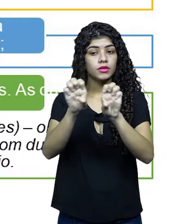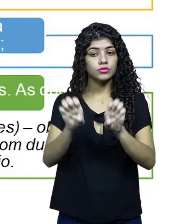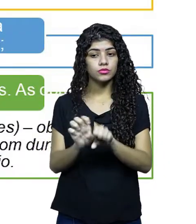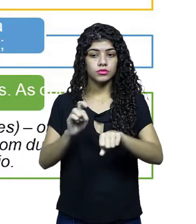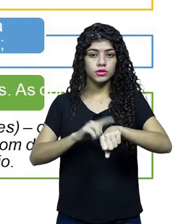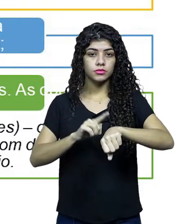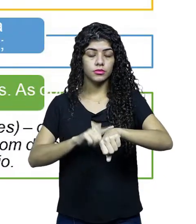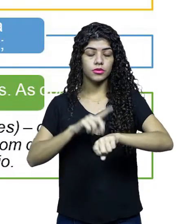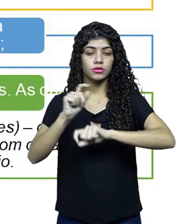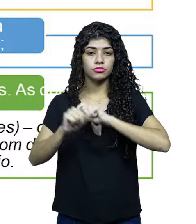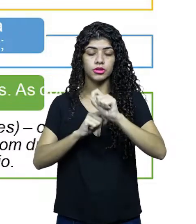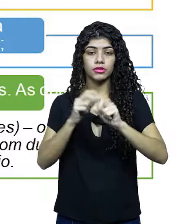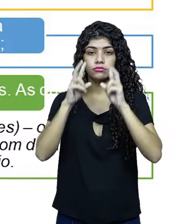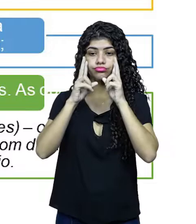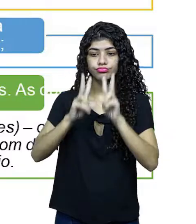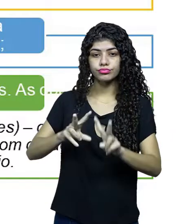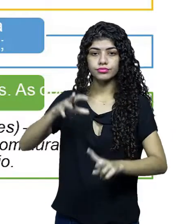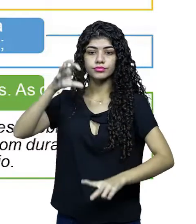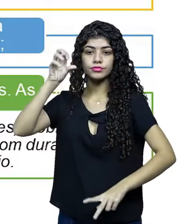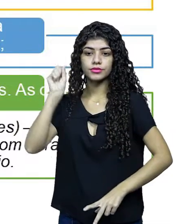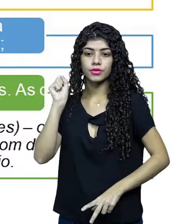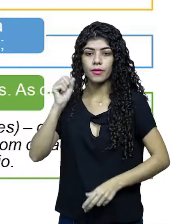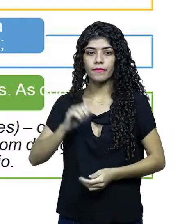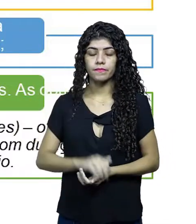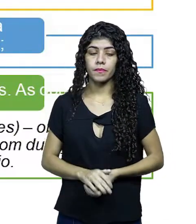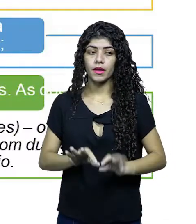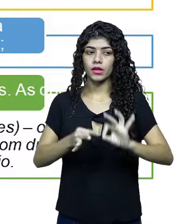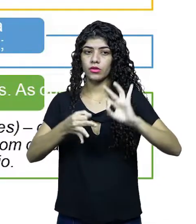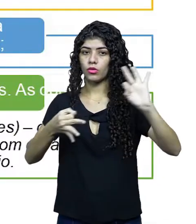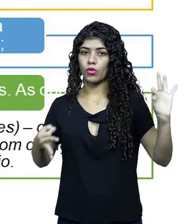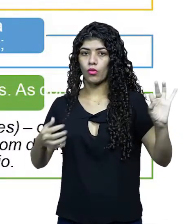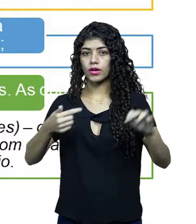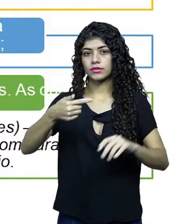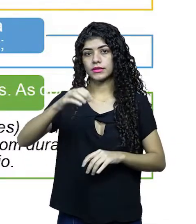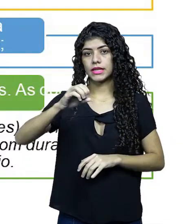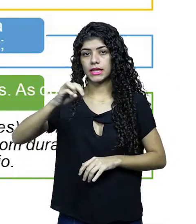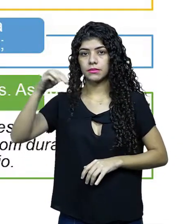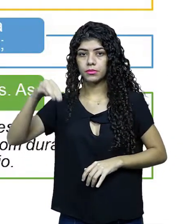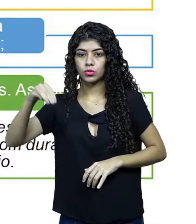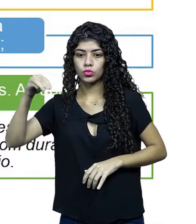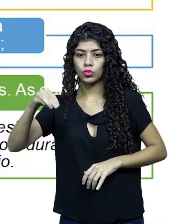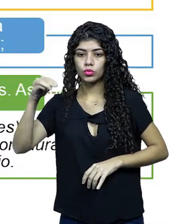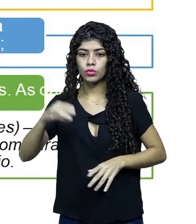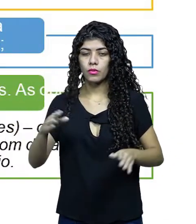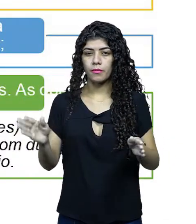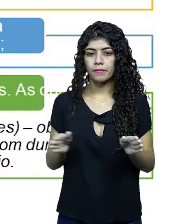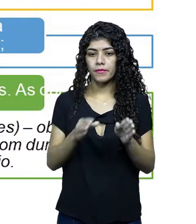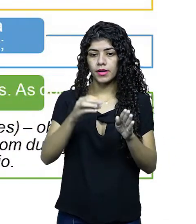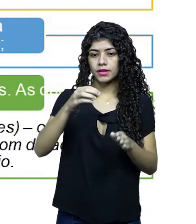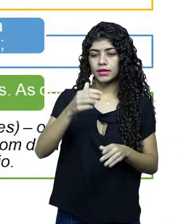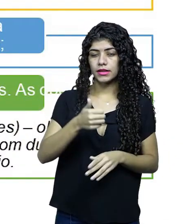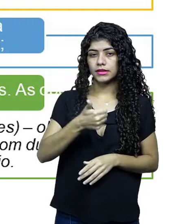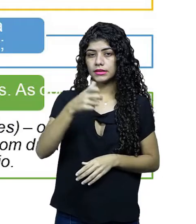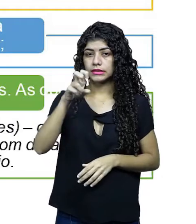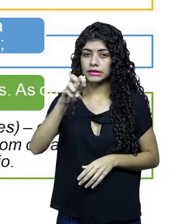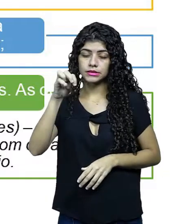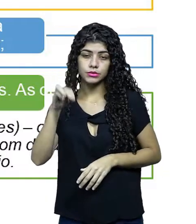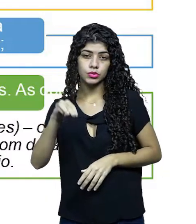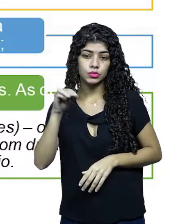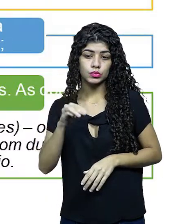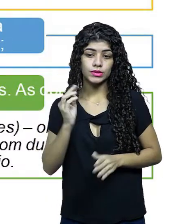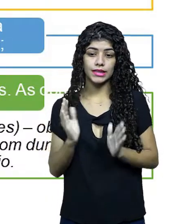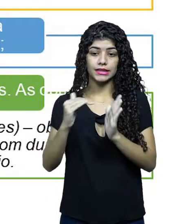temporal das obras audiovisuais. De longa metragem, acima de 70 minutos. Média metragem, acima de 15